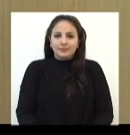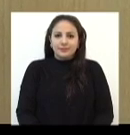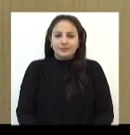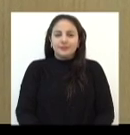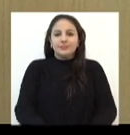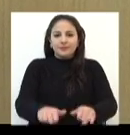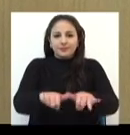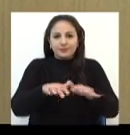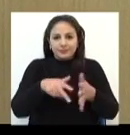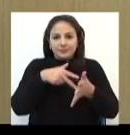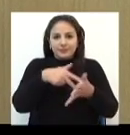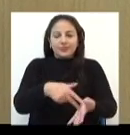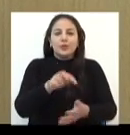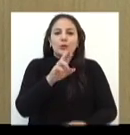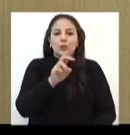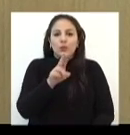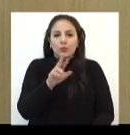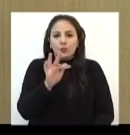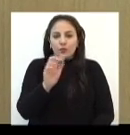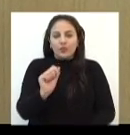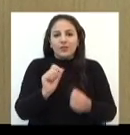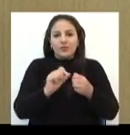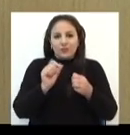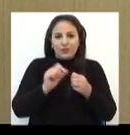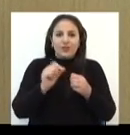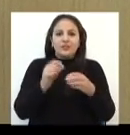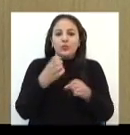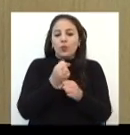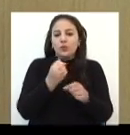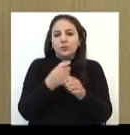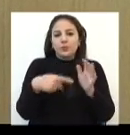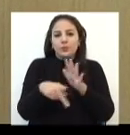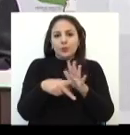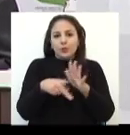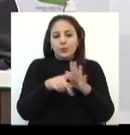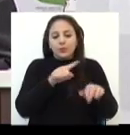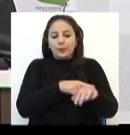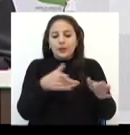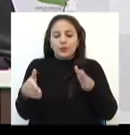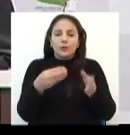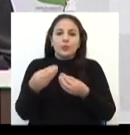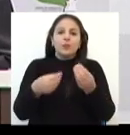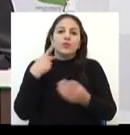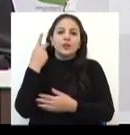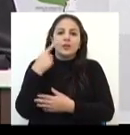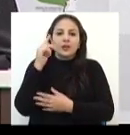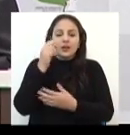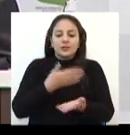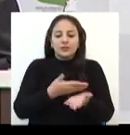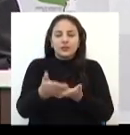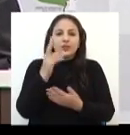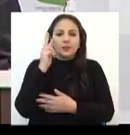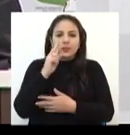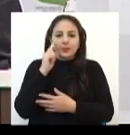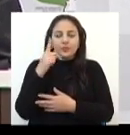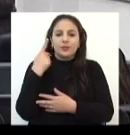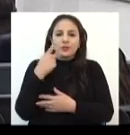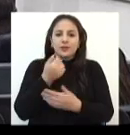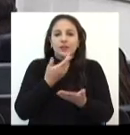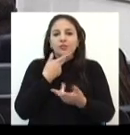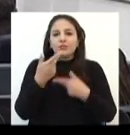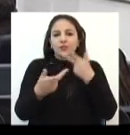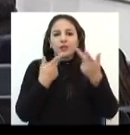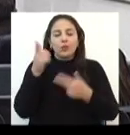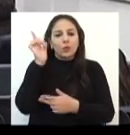Em grande expediente, Rufa faz prestação de contas do mandato. Entre as iniciativas lembradas pelo vereador,